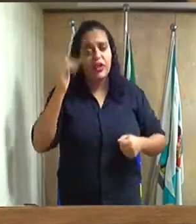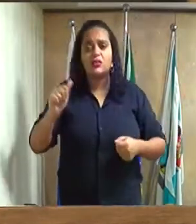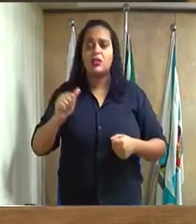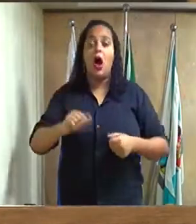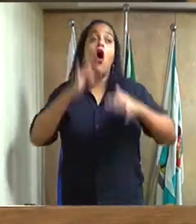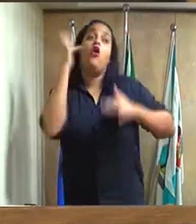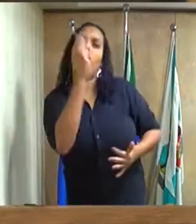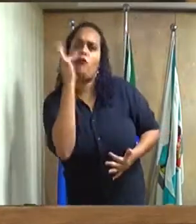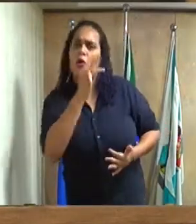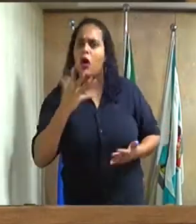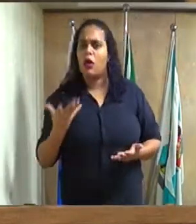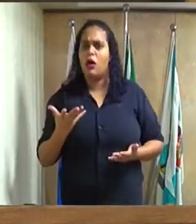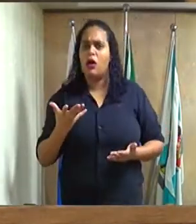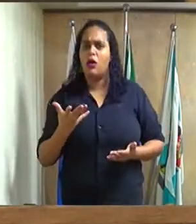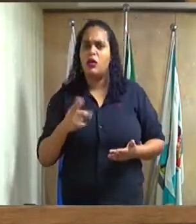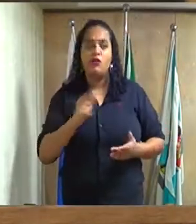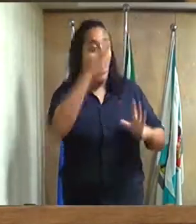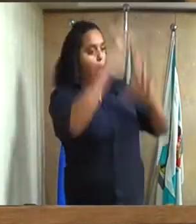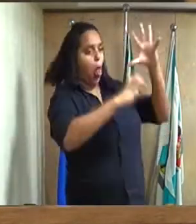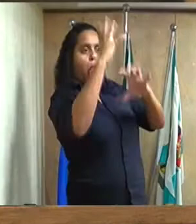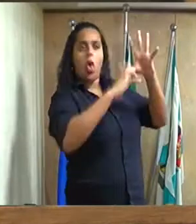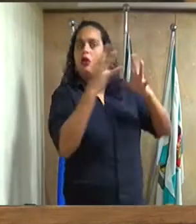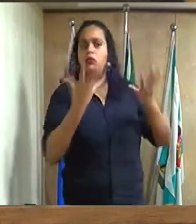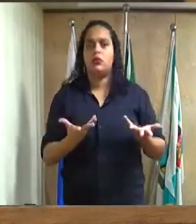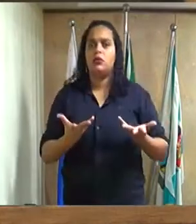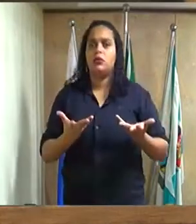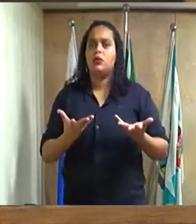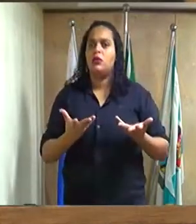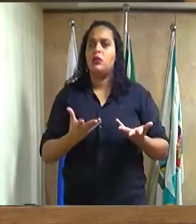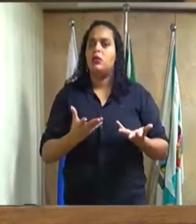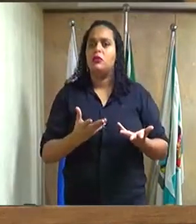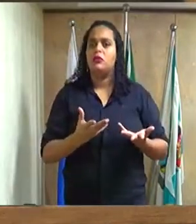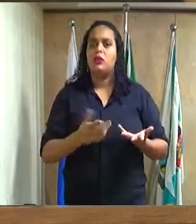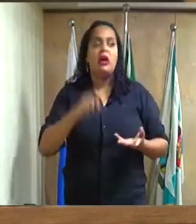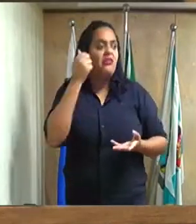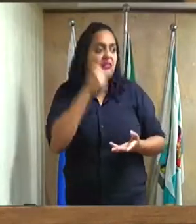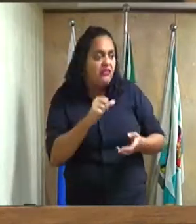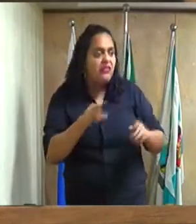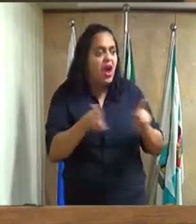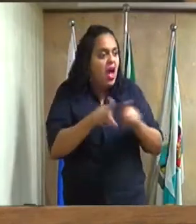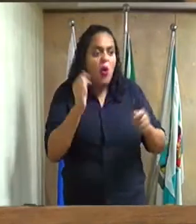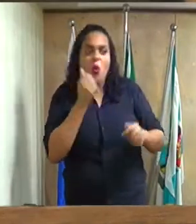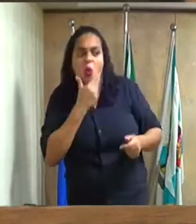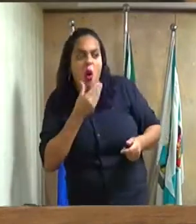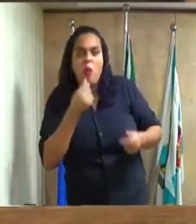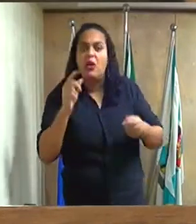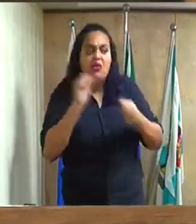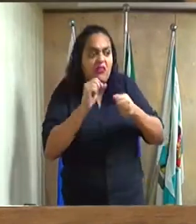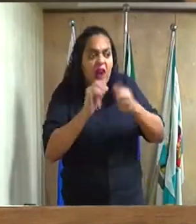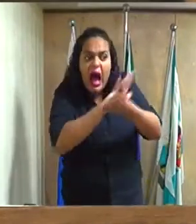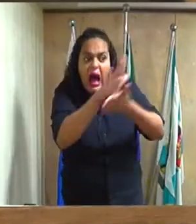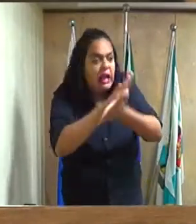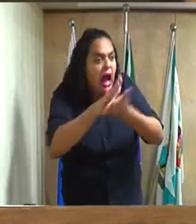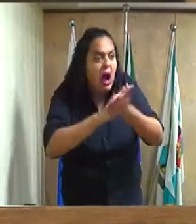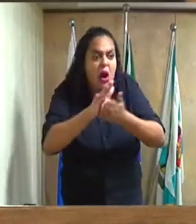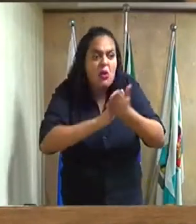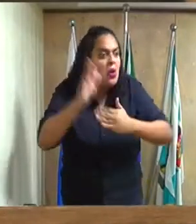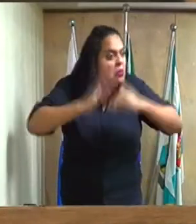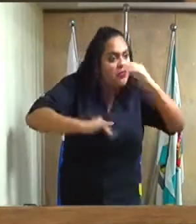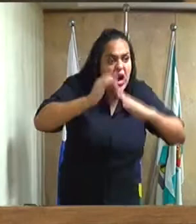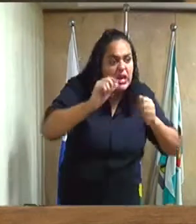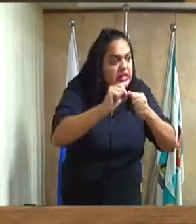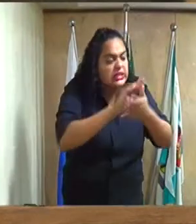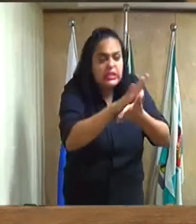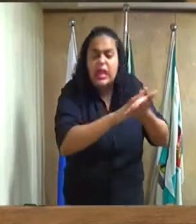fofoca e intriga, ele não produz nada nesta Secretaria, não produz nada